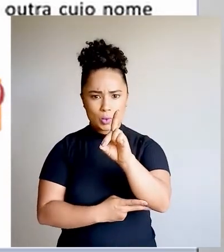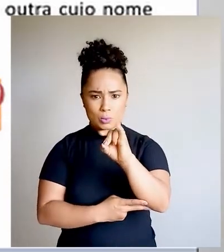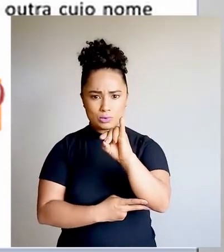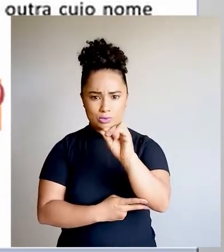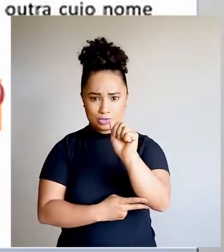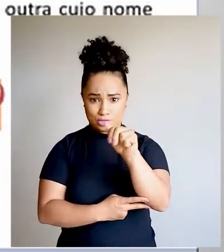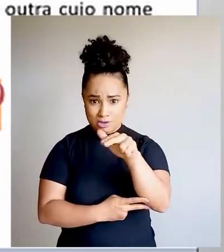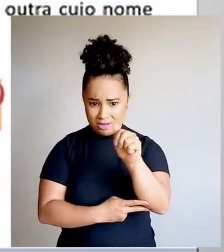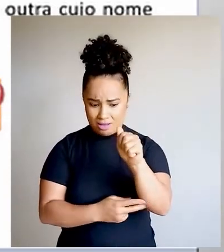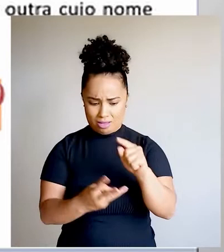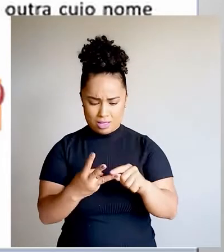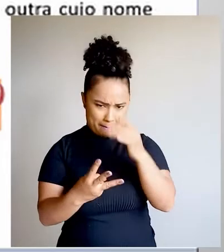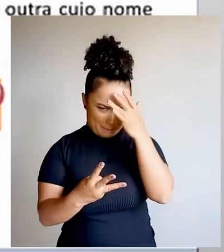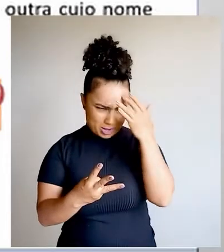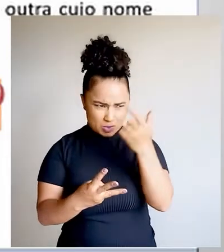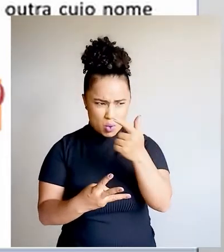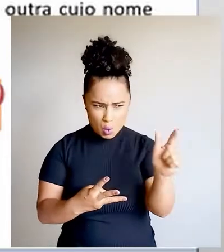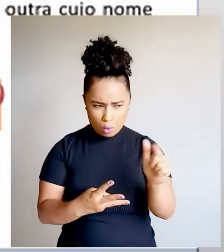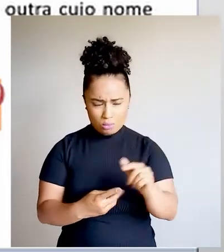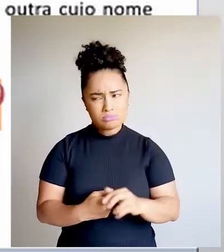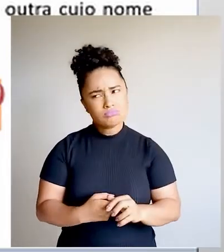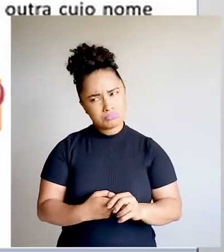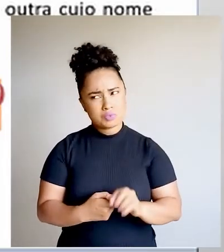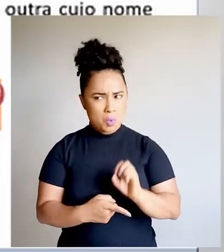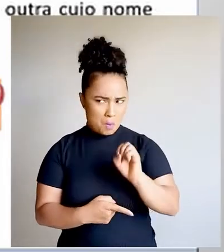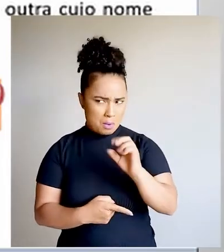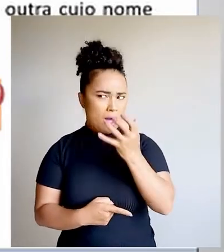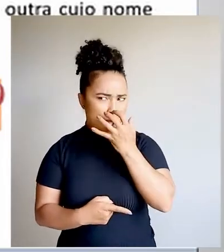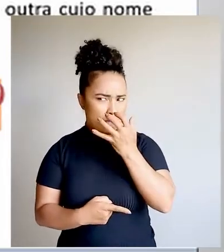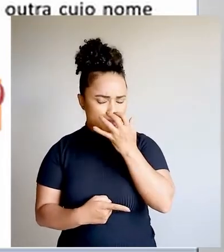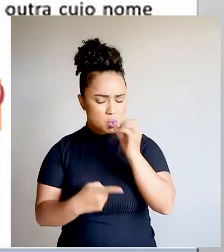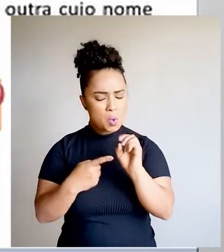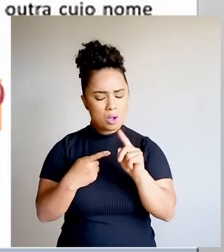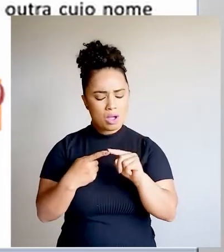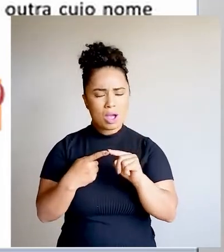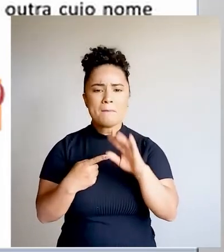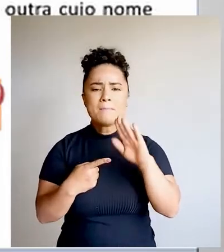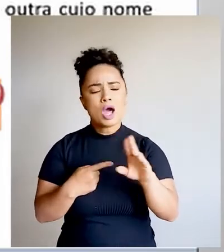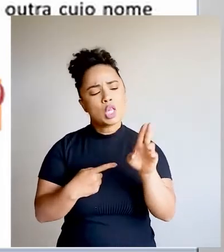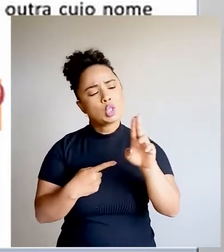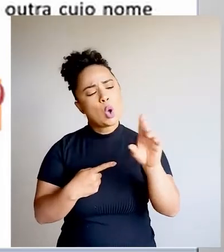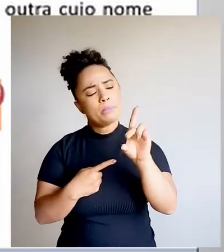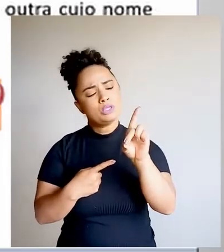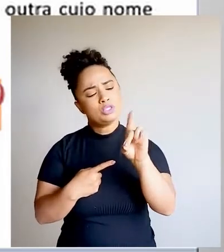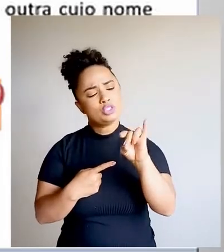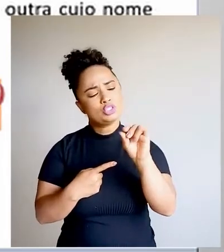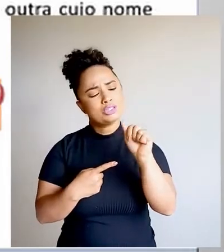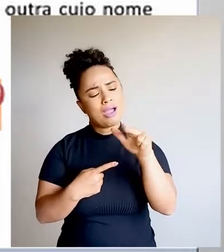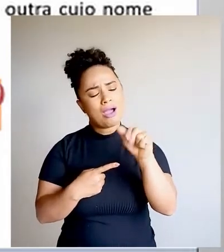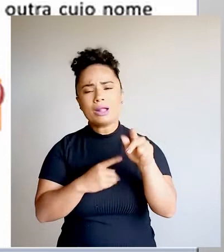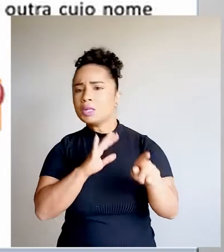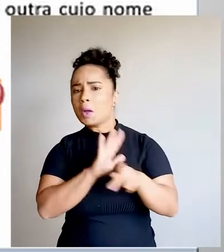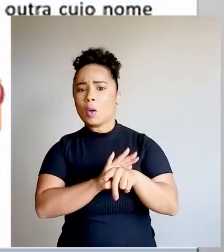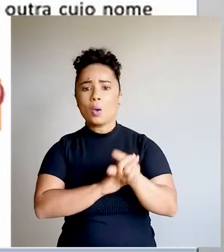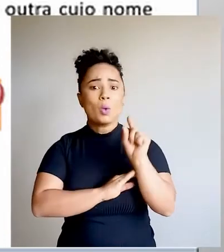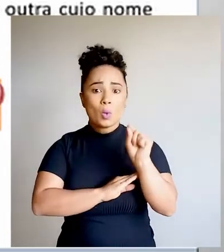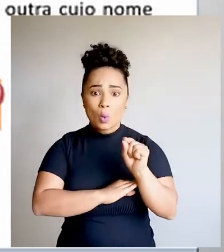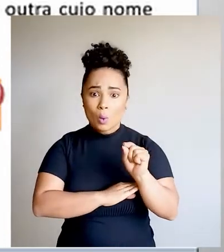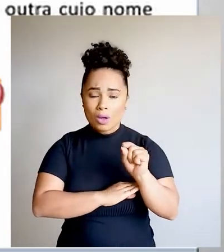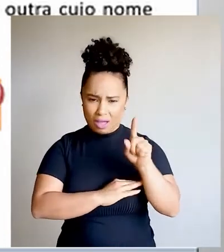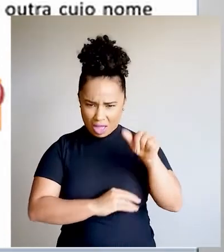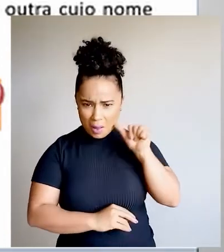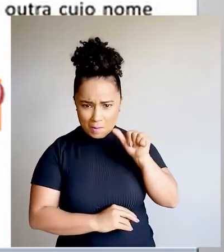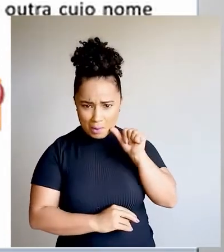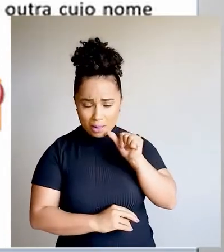outra personagem. Tá, uma cachorra está certo. Mas quem é que chama Diana? É a mulher? Não. É a